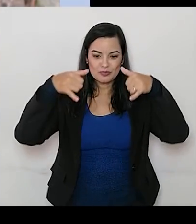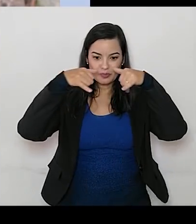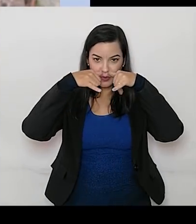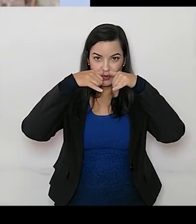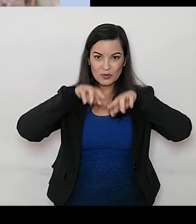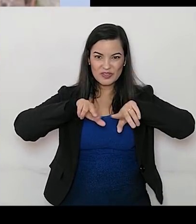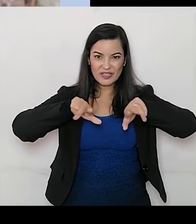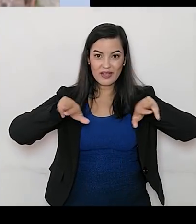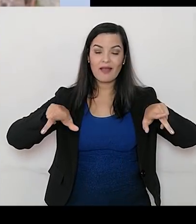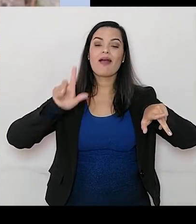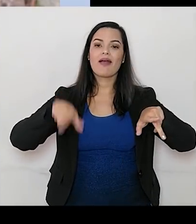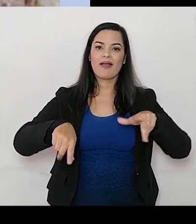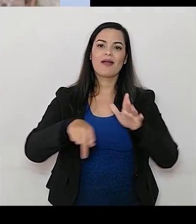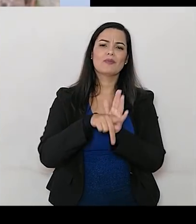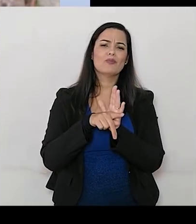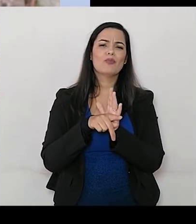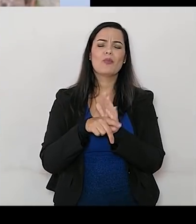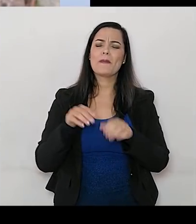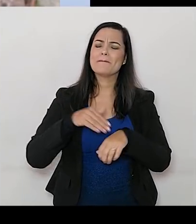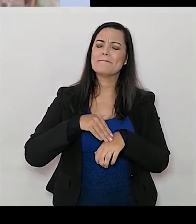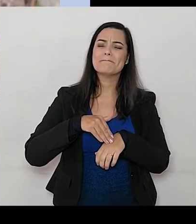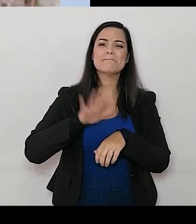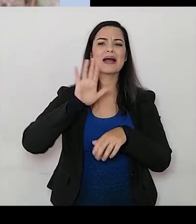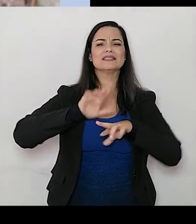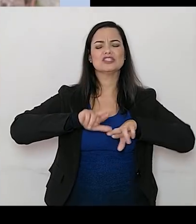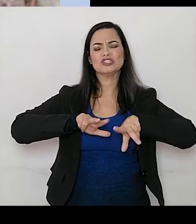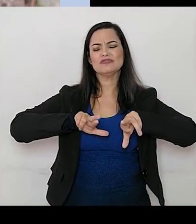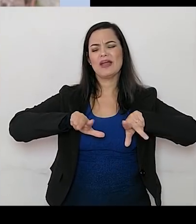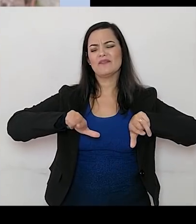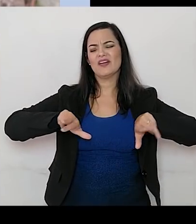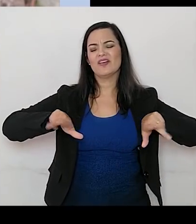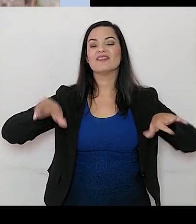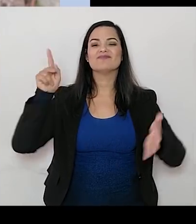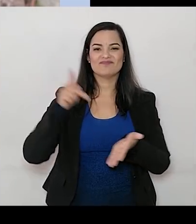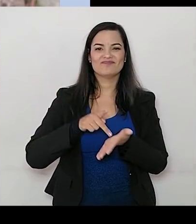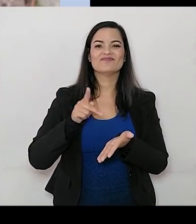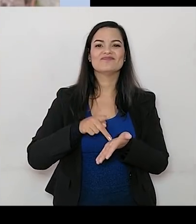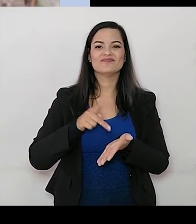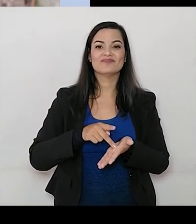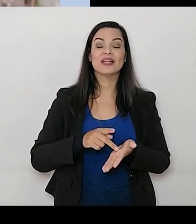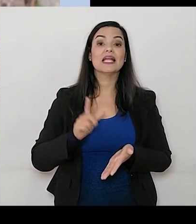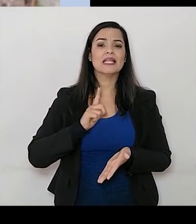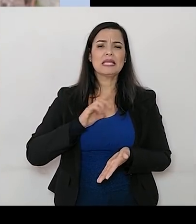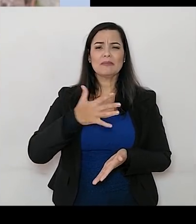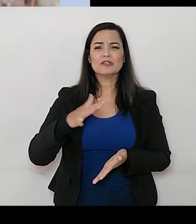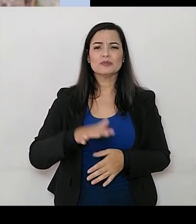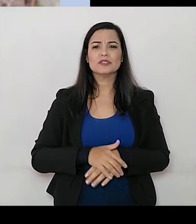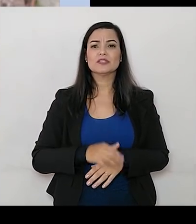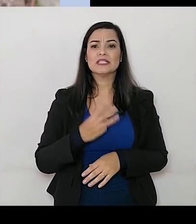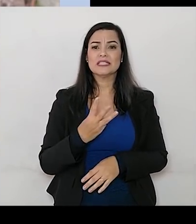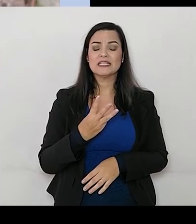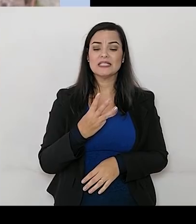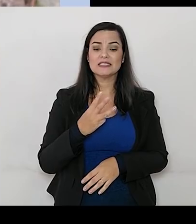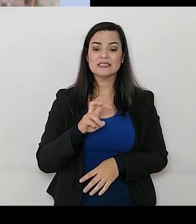besouros, é sim a mais diversa, né? Para vocês terem uma ideia, existem aproximadamente